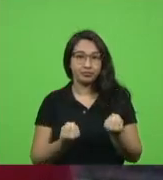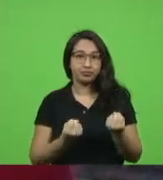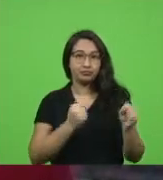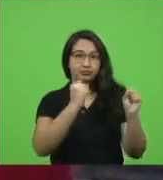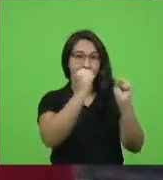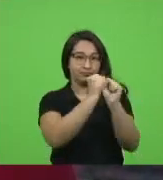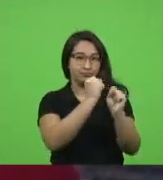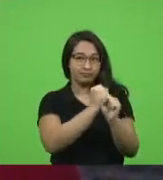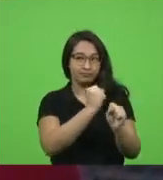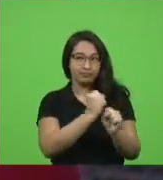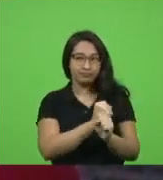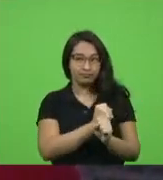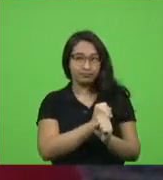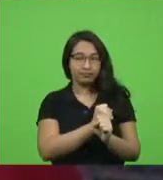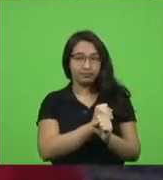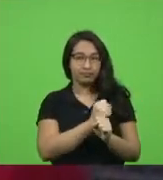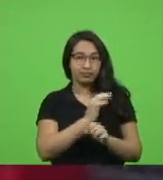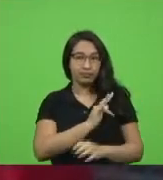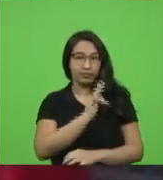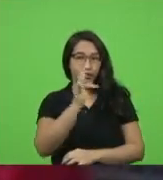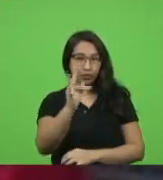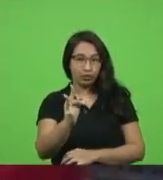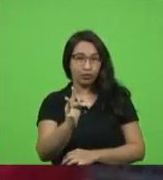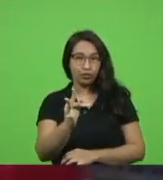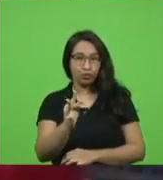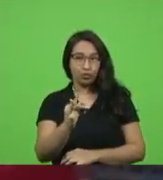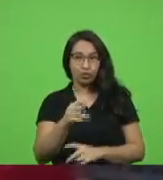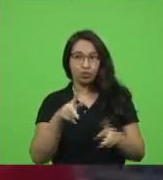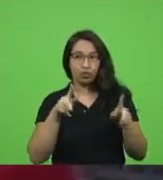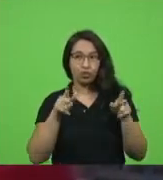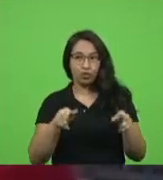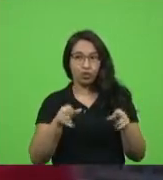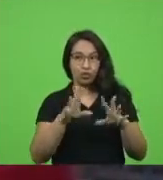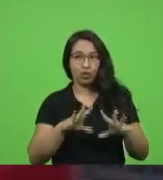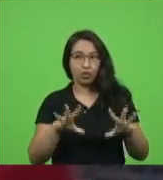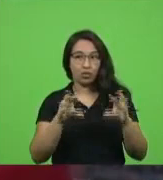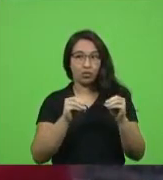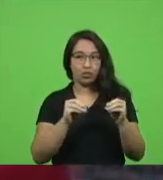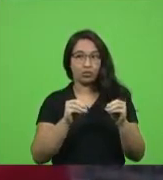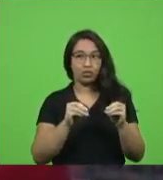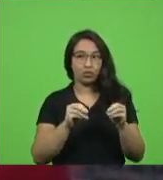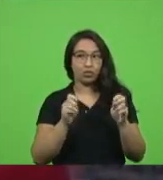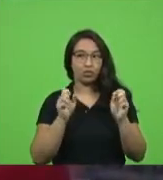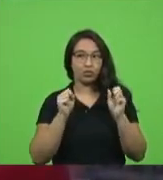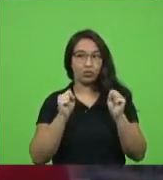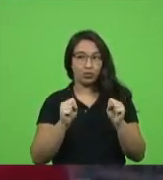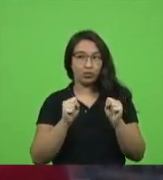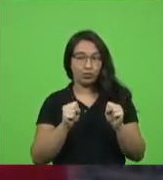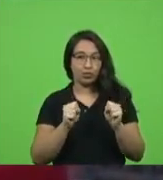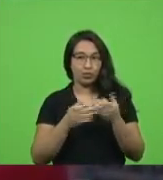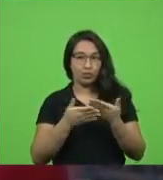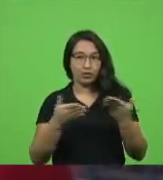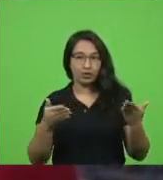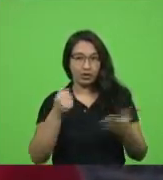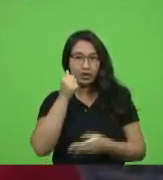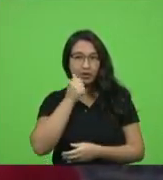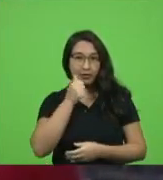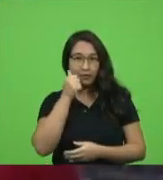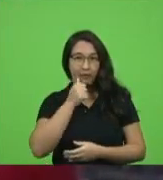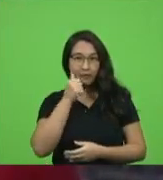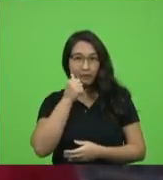né de um futuro mais igualitário passam pela chegada das mulheres em cargo de comando